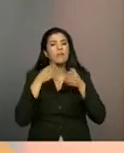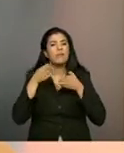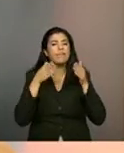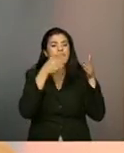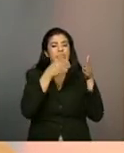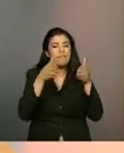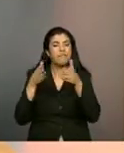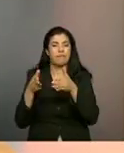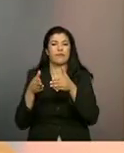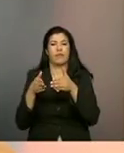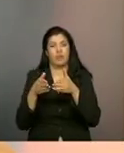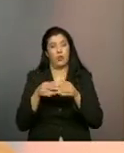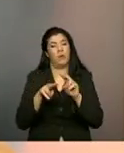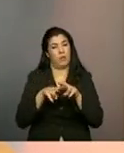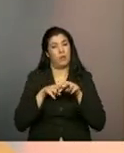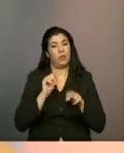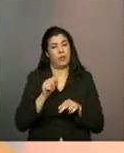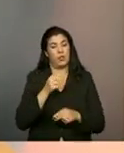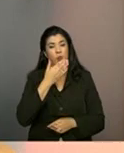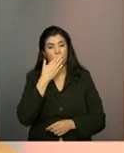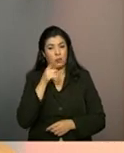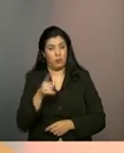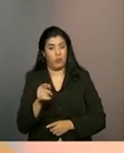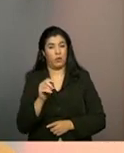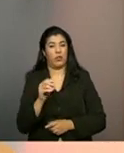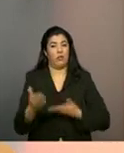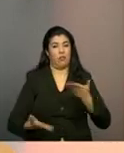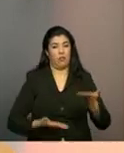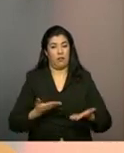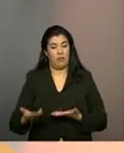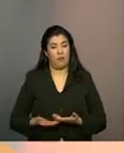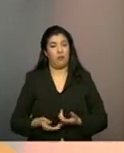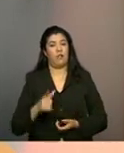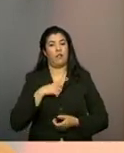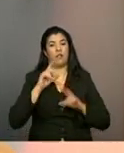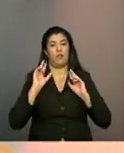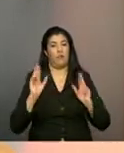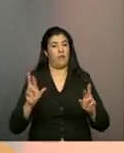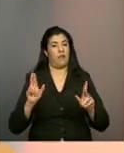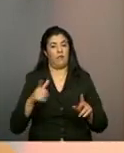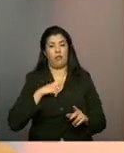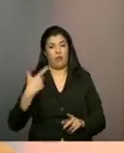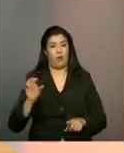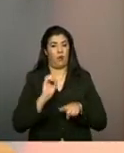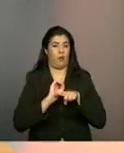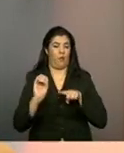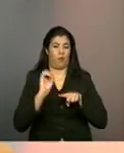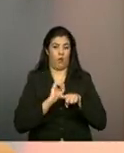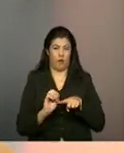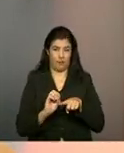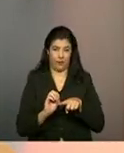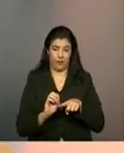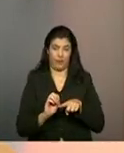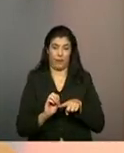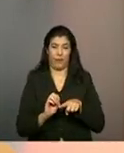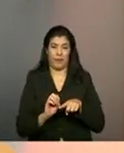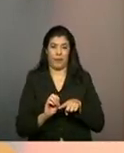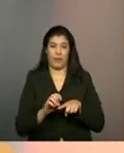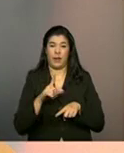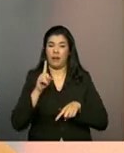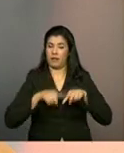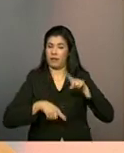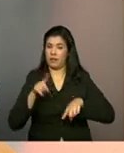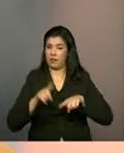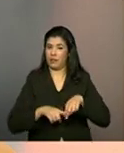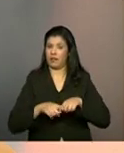grupo, é por isso que o serviço, ele não é caracterizado por oficinas, ele é o serviço, as atividades